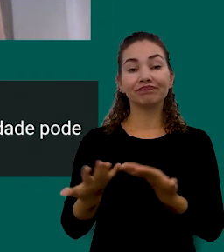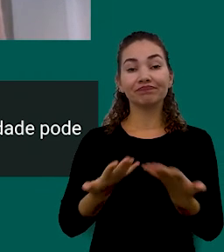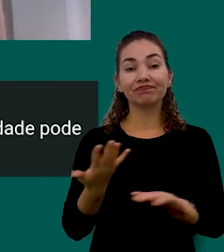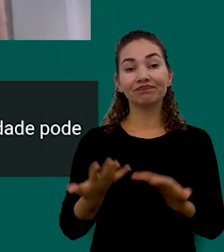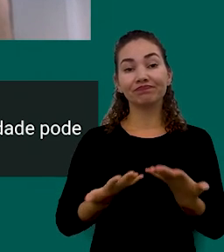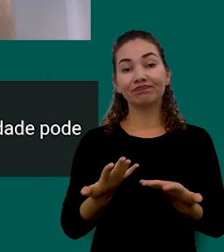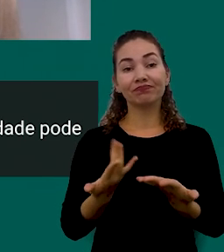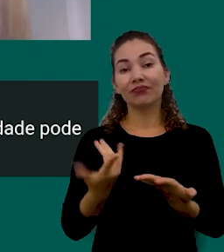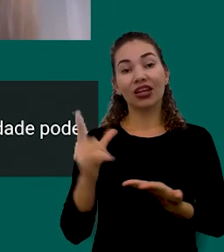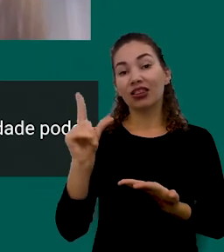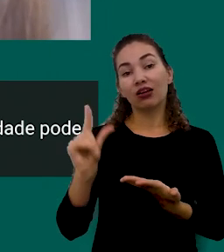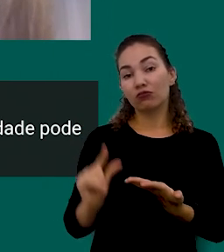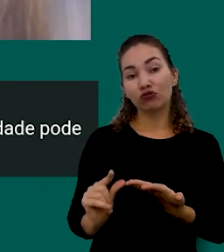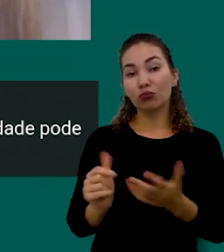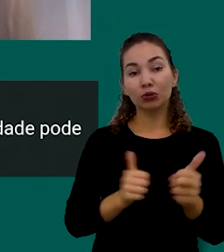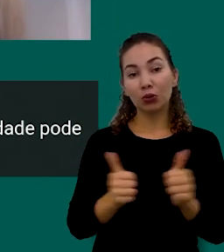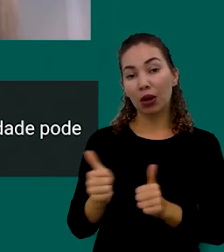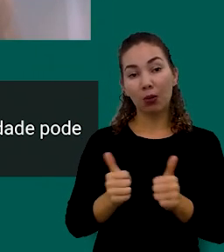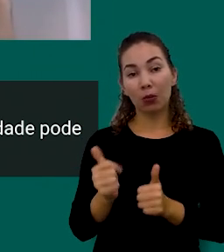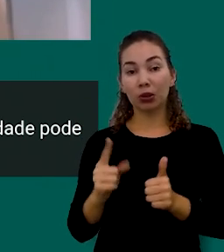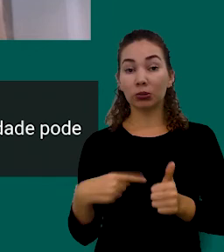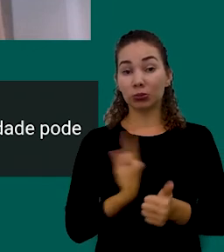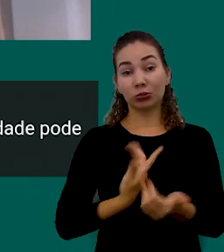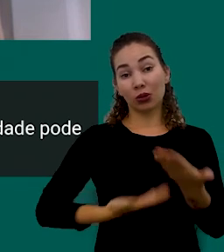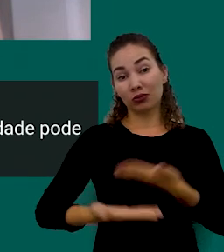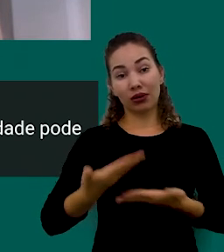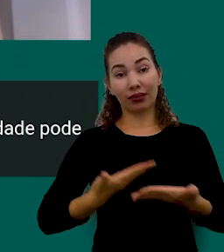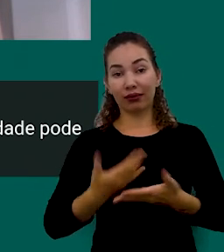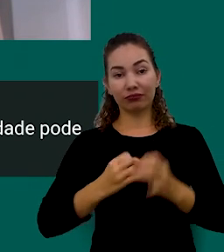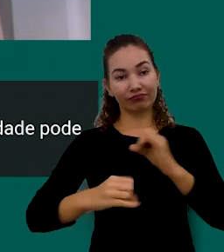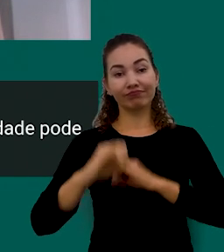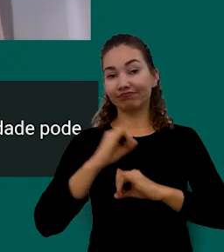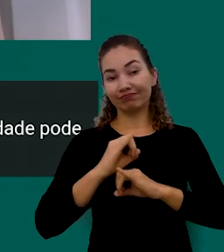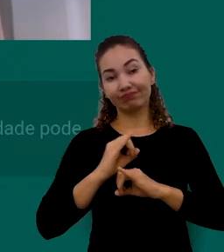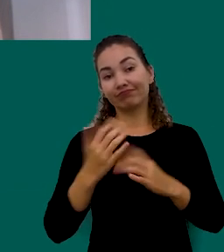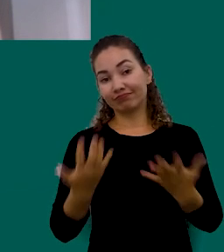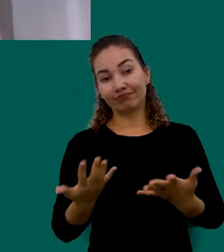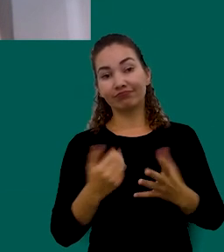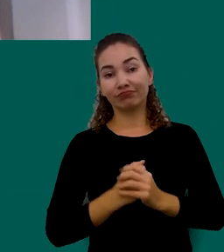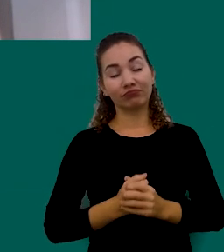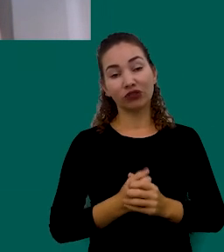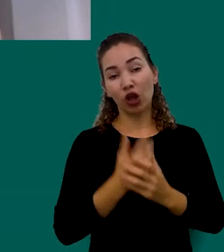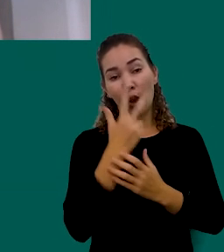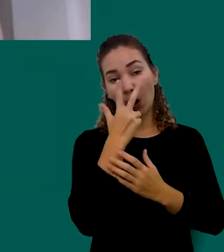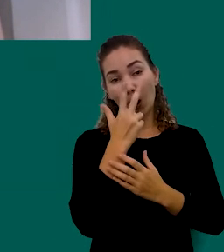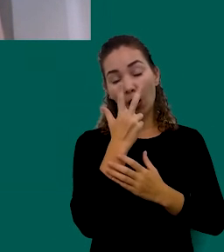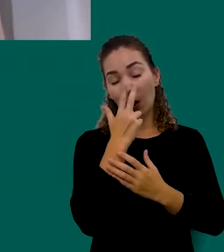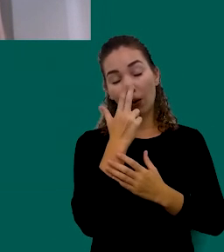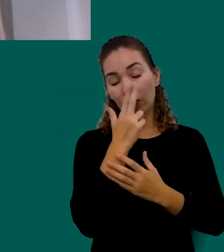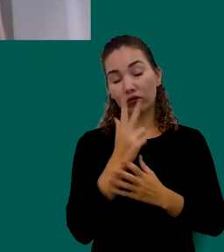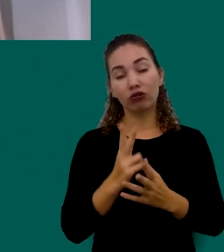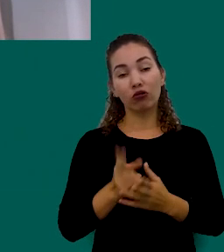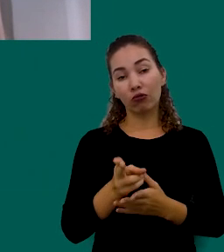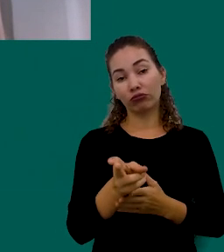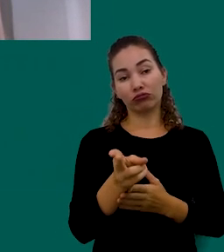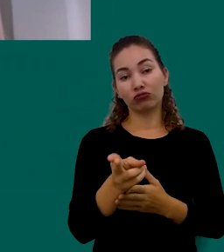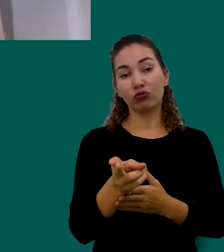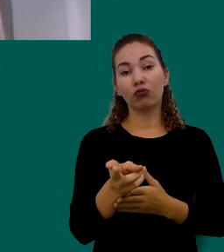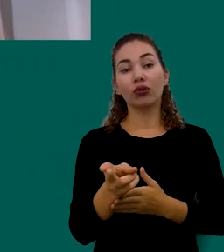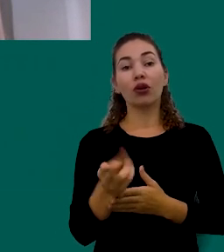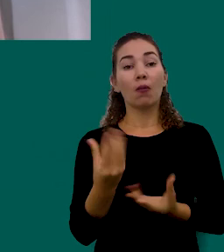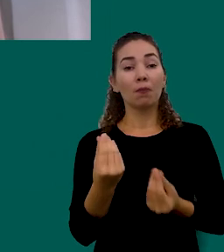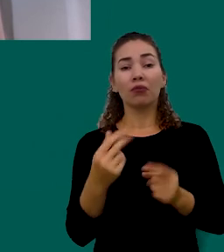Não Diminui A Qualidade Do Nosso Atendimento Ele Ser Online Muito Pelo Contrário Nós Dispomos De Tantas Ferramentas Hoje